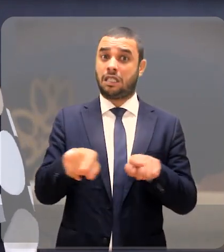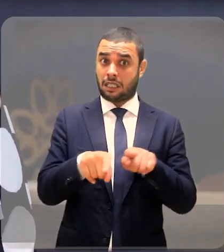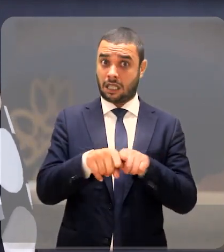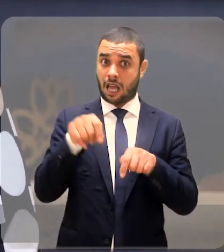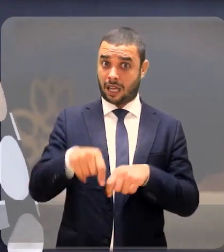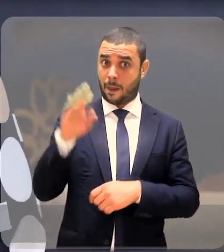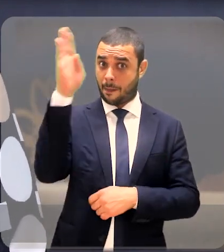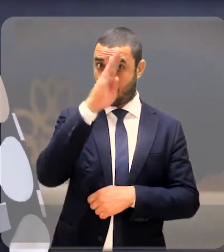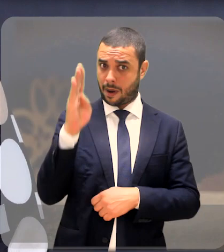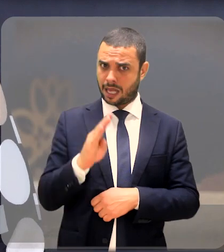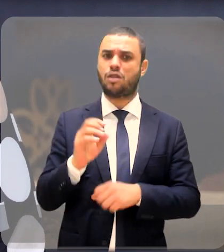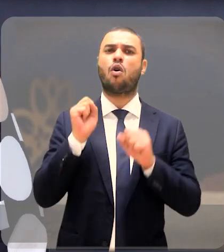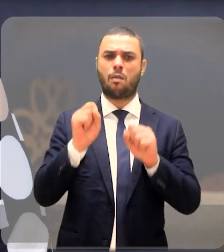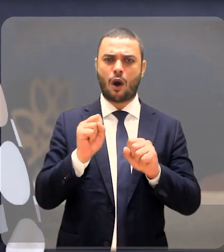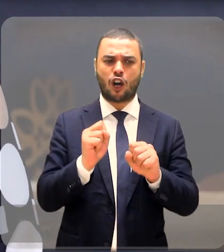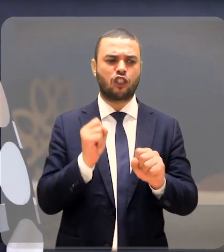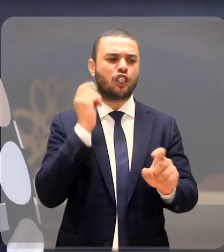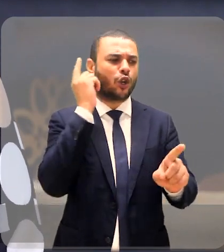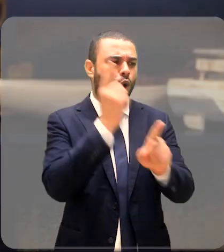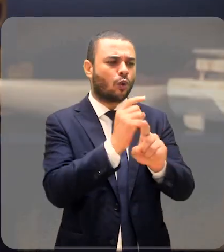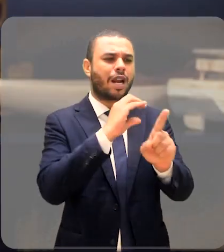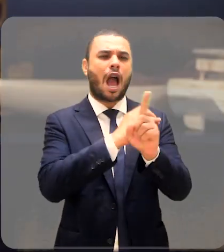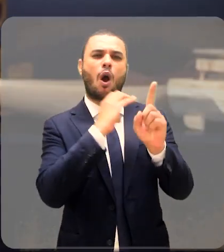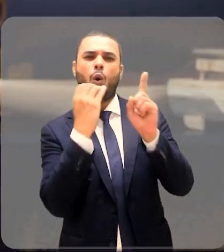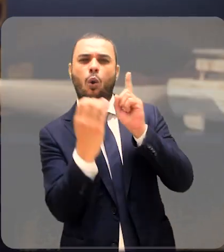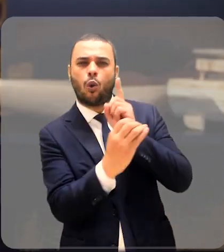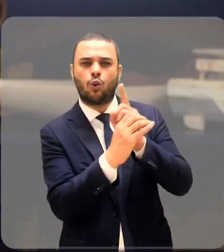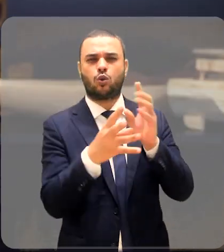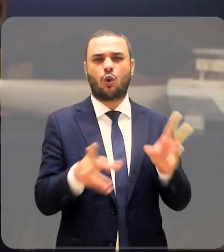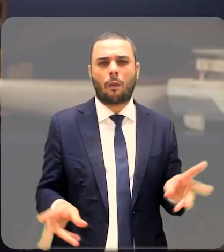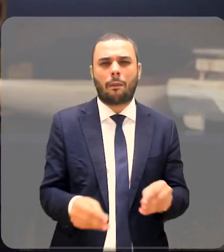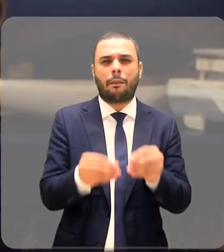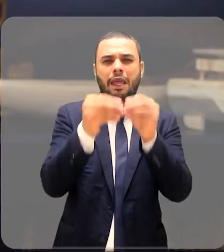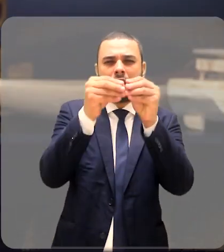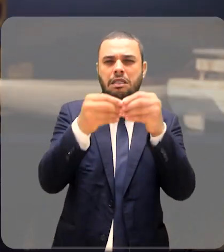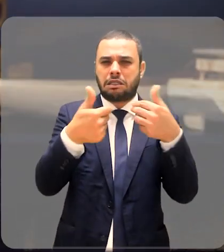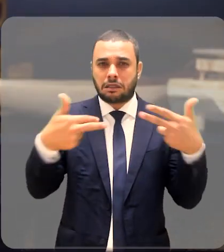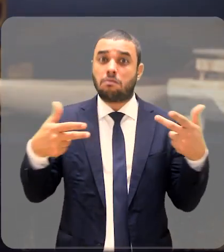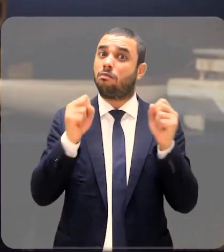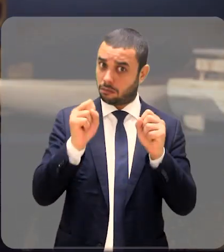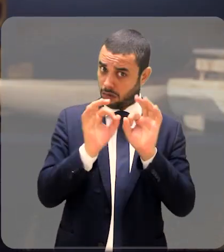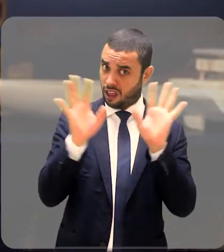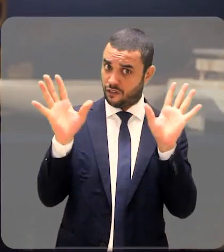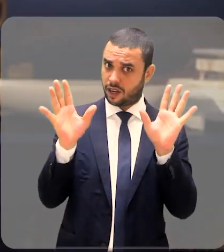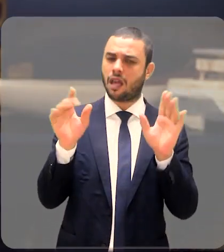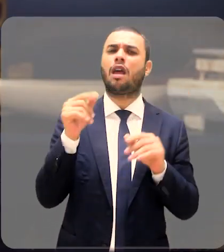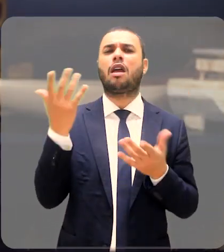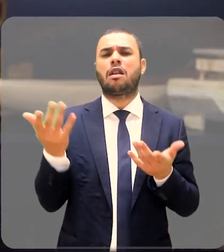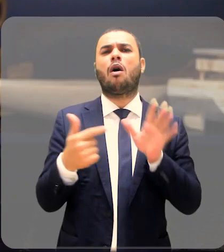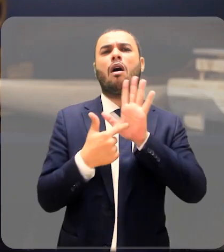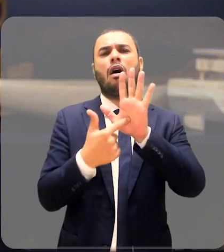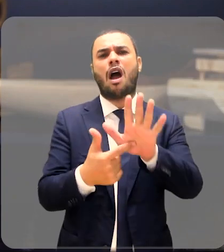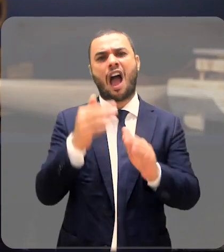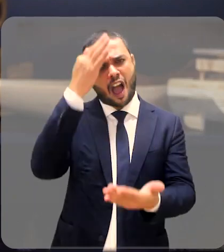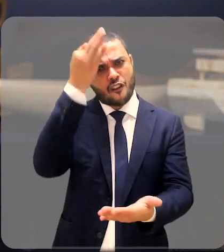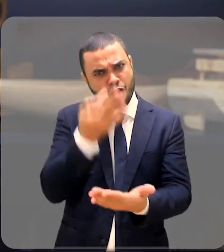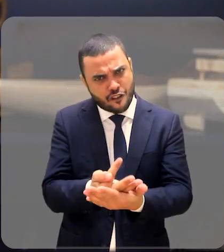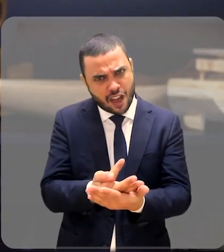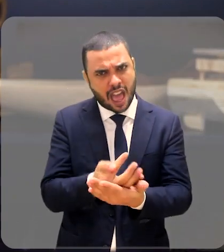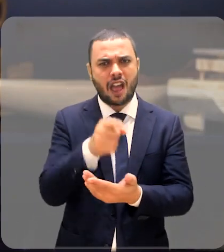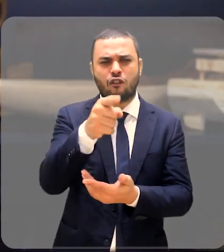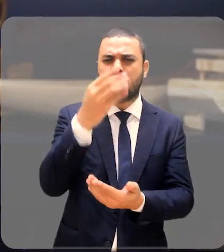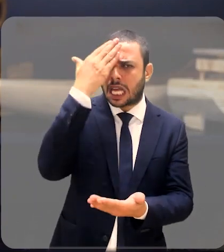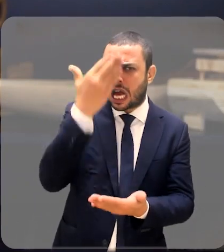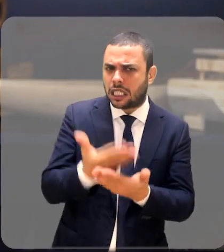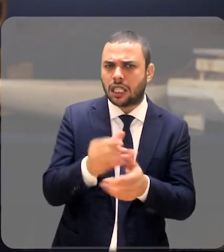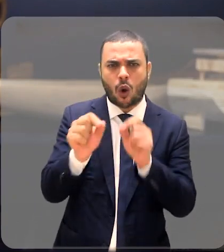o exercício de cultos religiosos. Ou seja, manifestar a sua fé, a sua crença, a sua